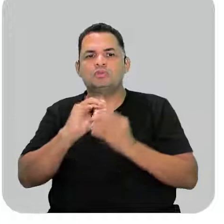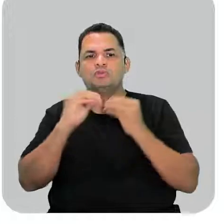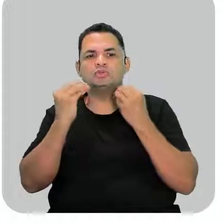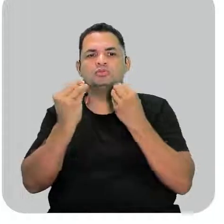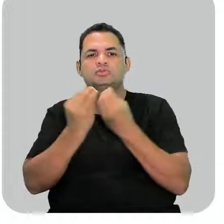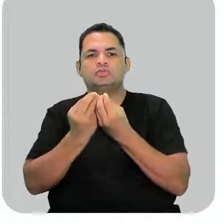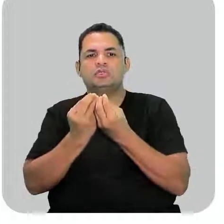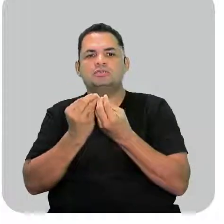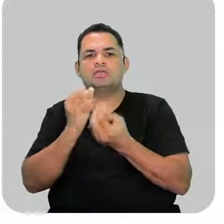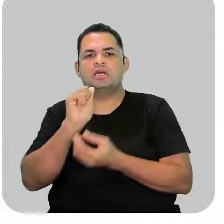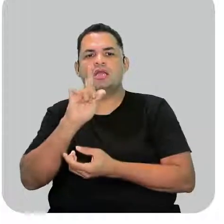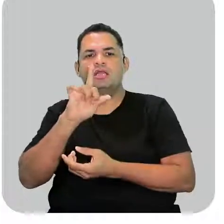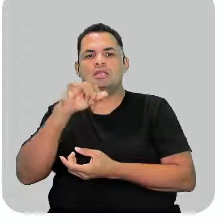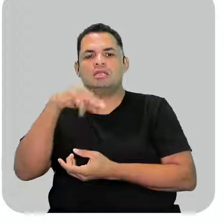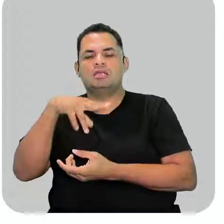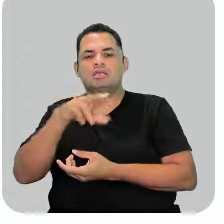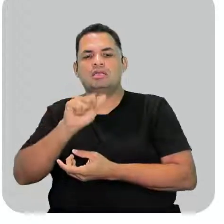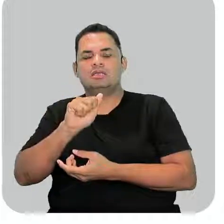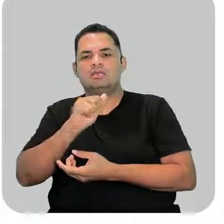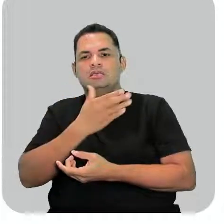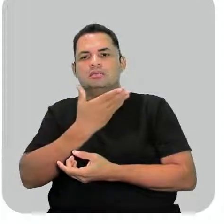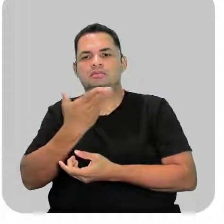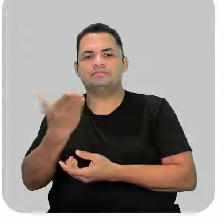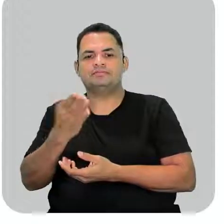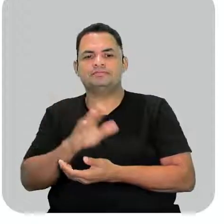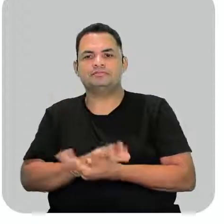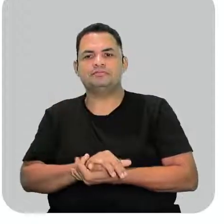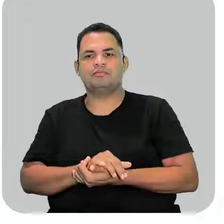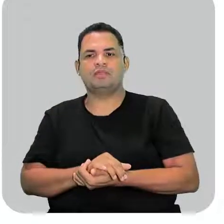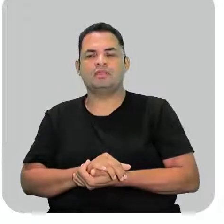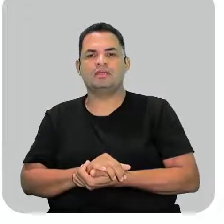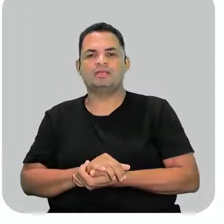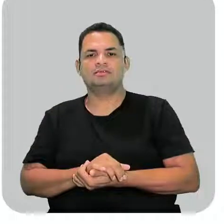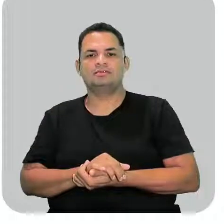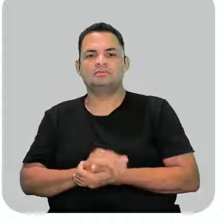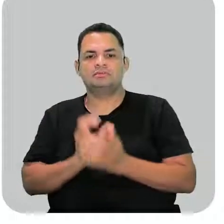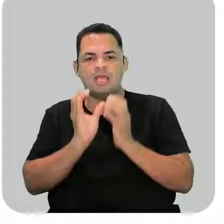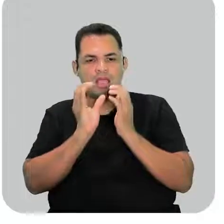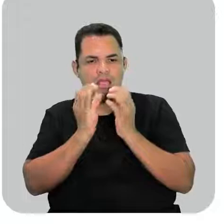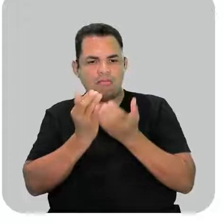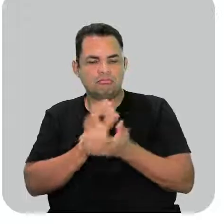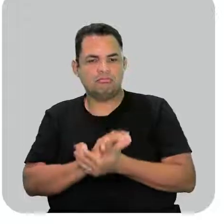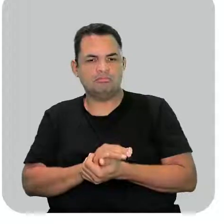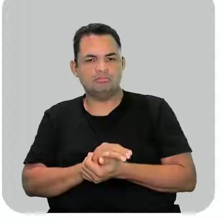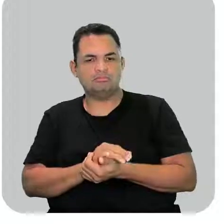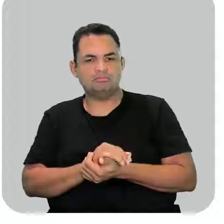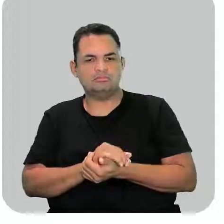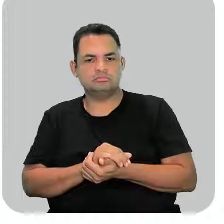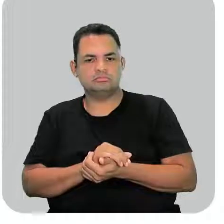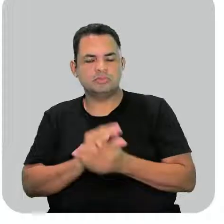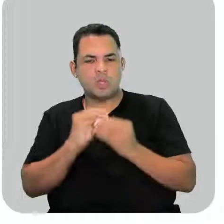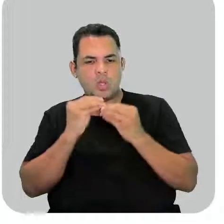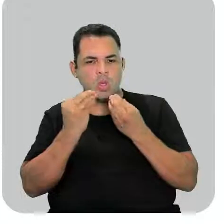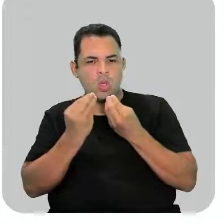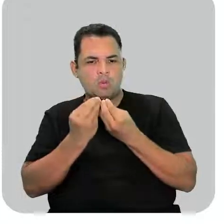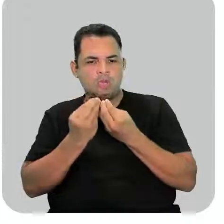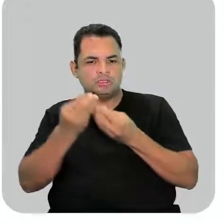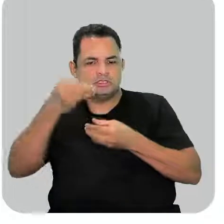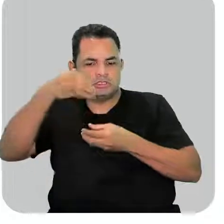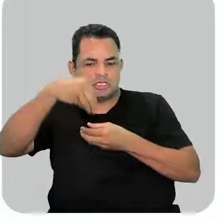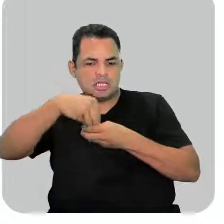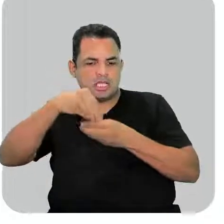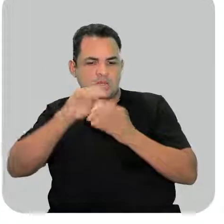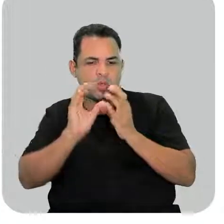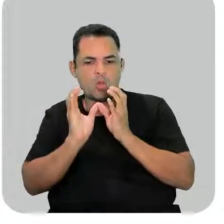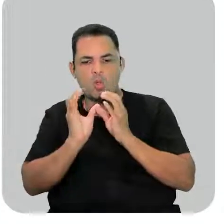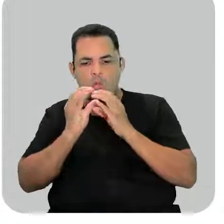aliína. E aí, aqui, a gente tem a aliína, ó, que é o sufóxido de S